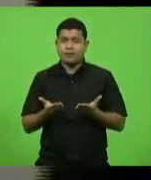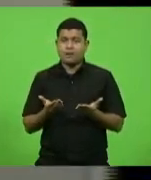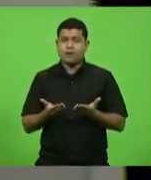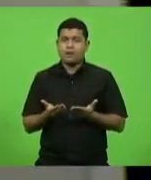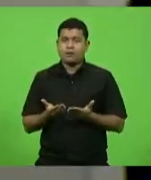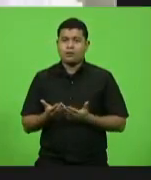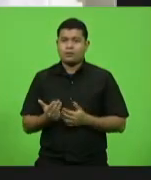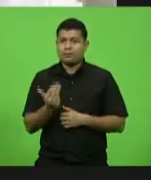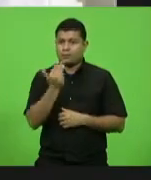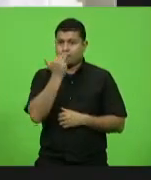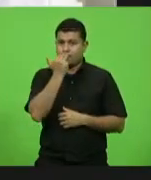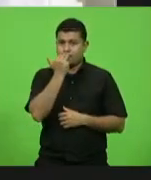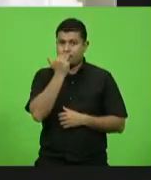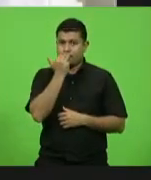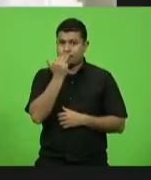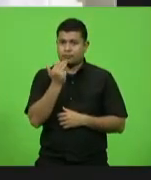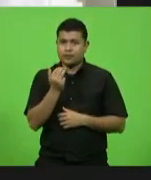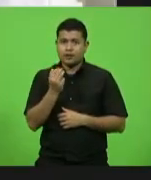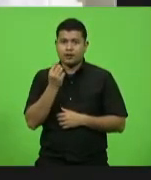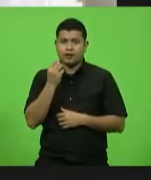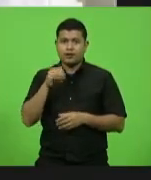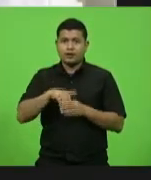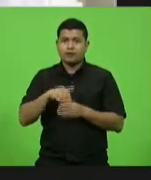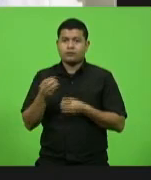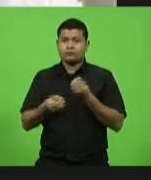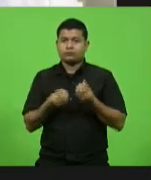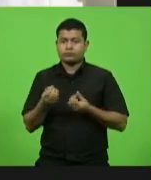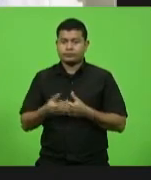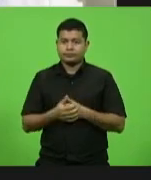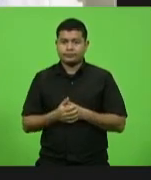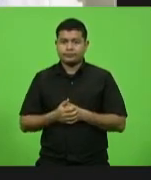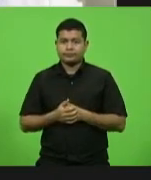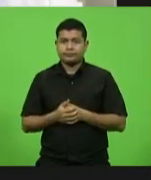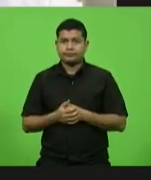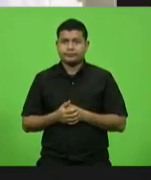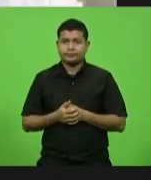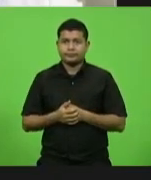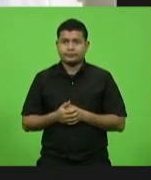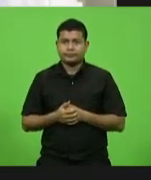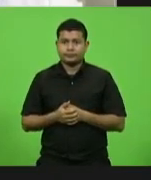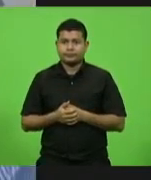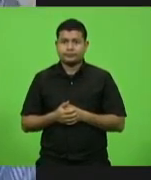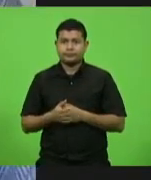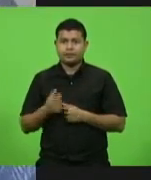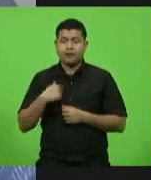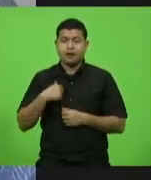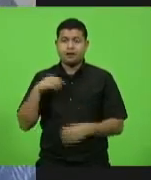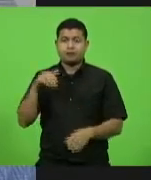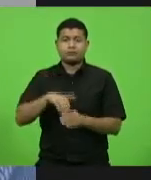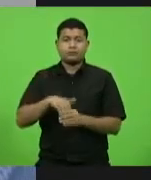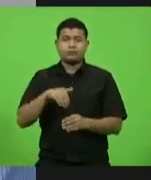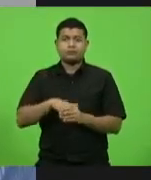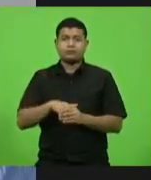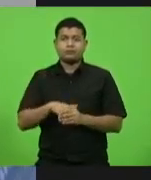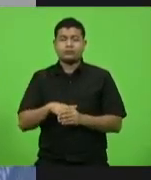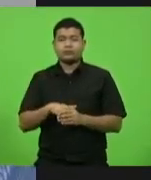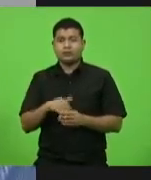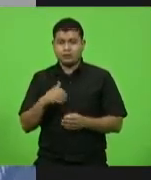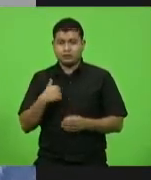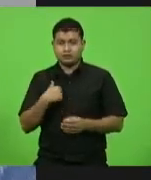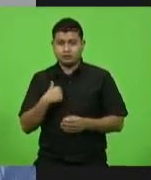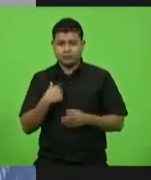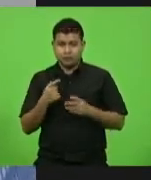secretário,